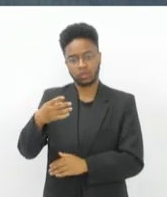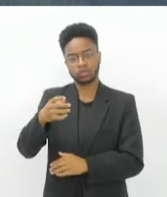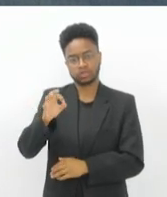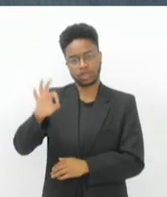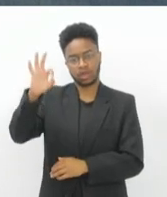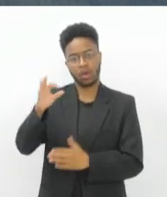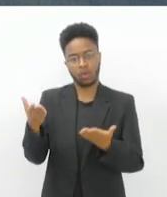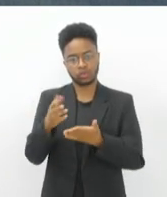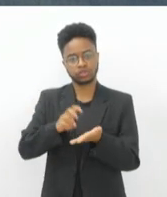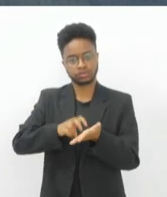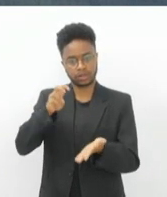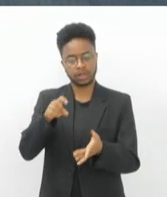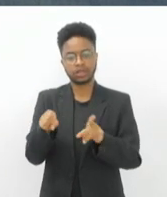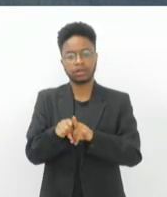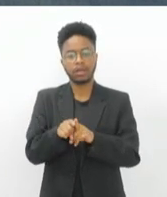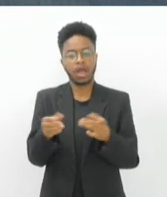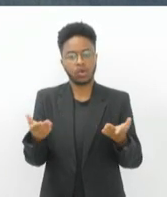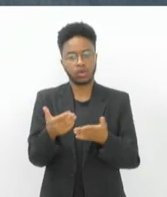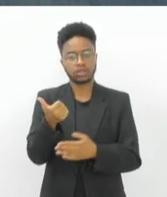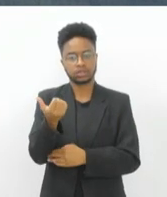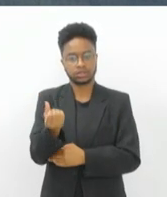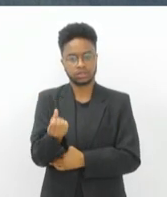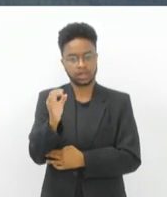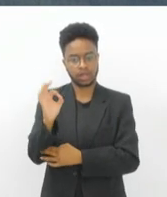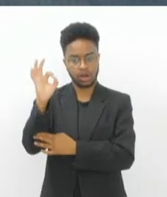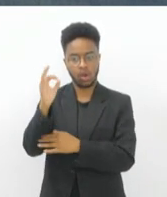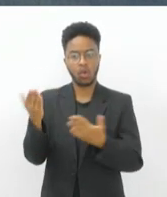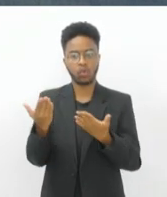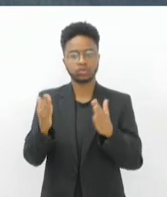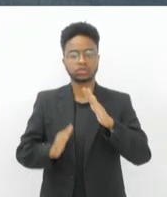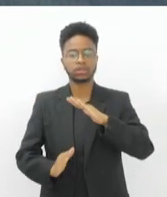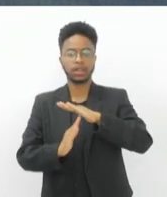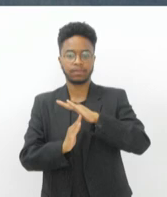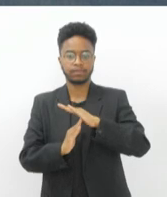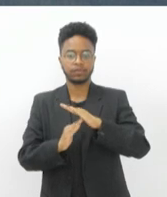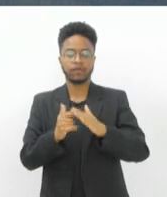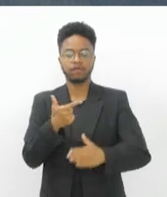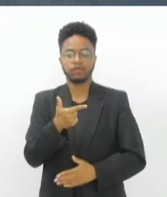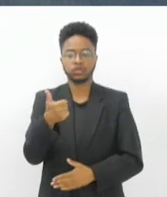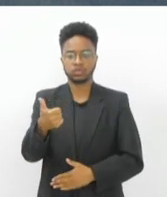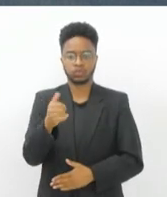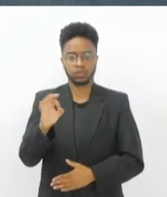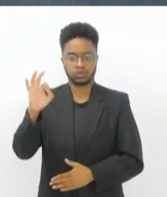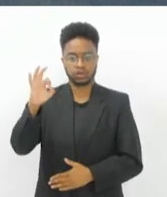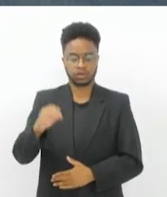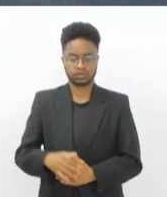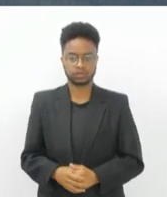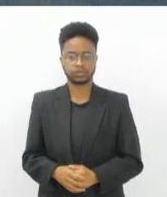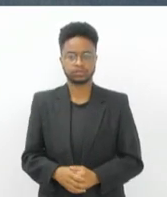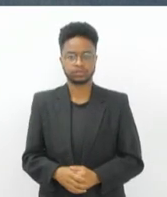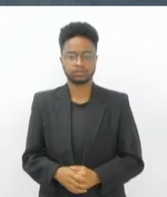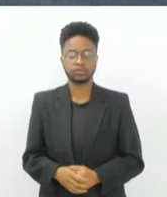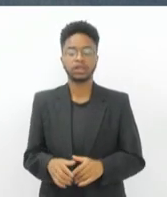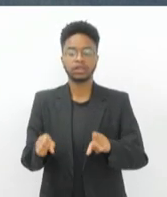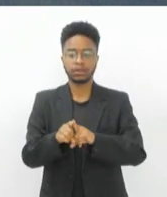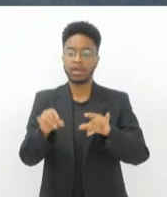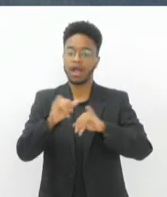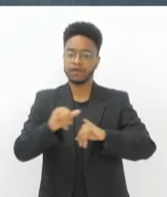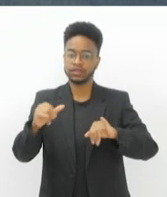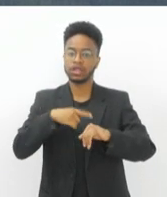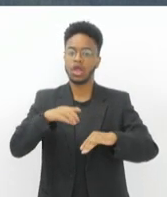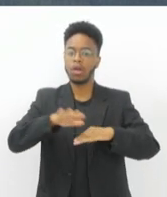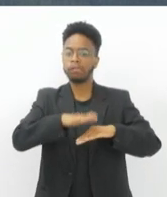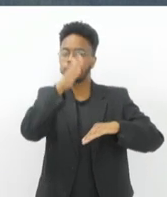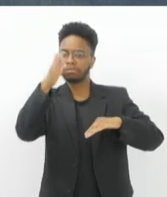Nesse momento faz 16 graus. A máxima prevista para hoje é de 21 graus. O alerta de ressaca permanece.